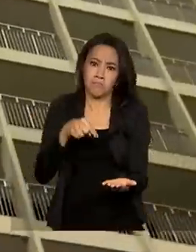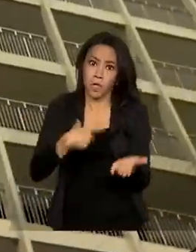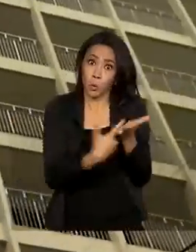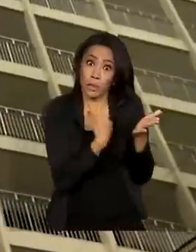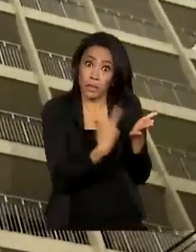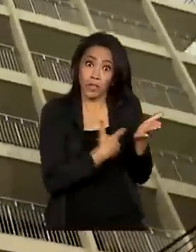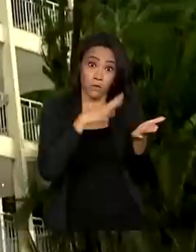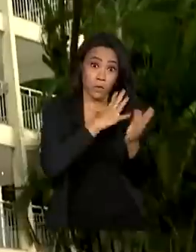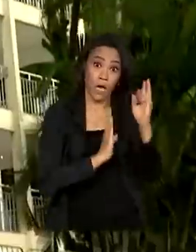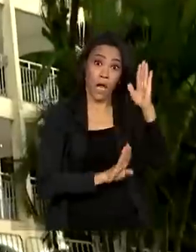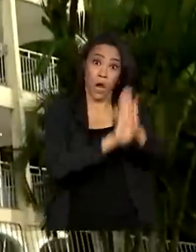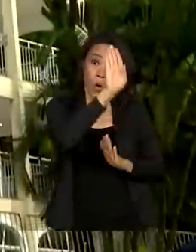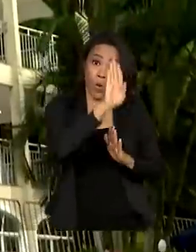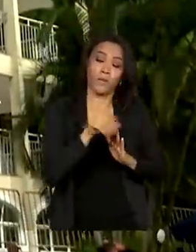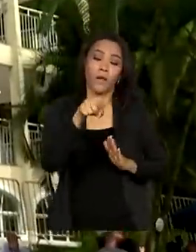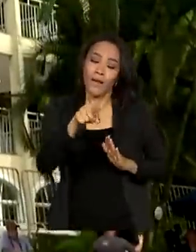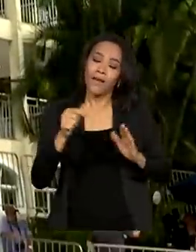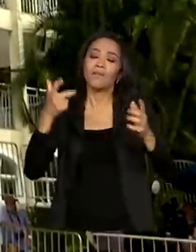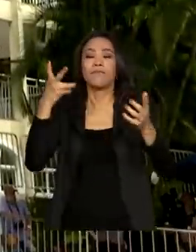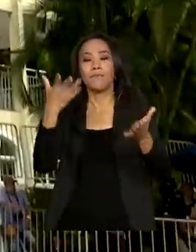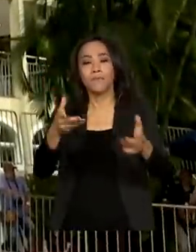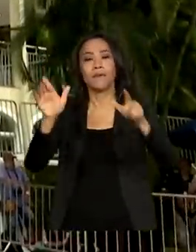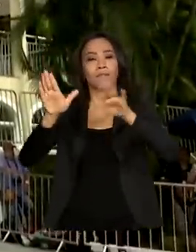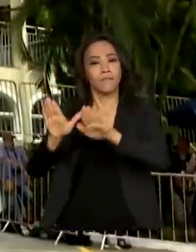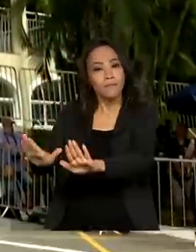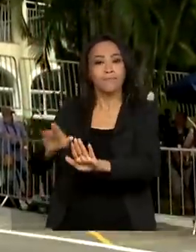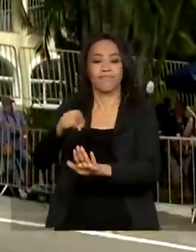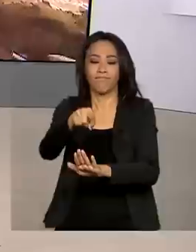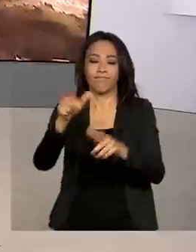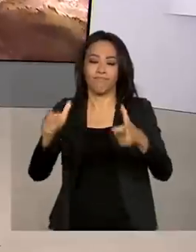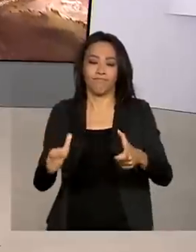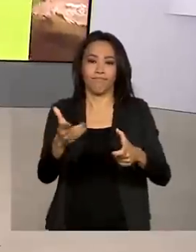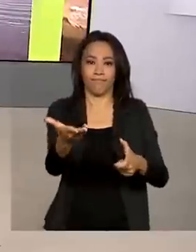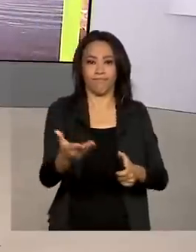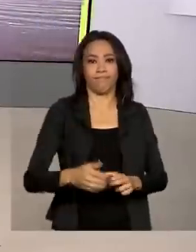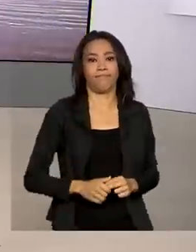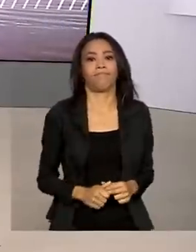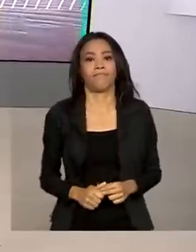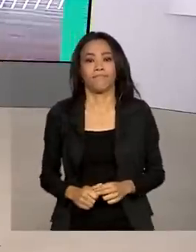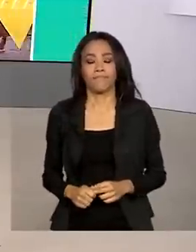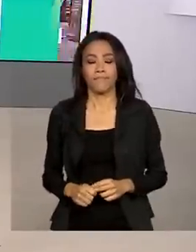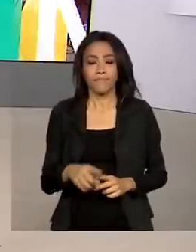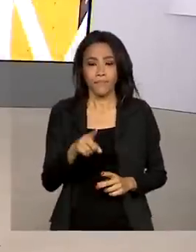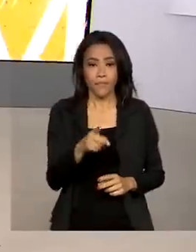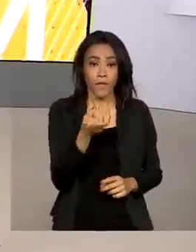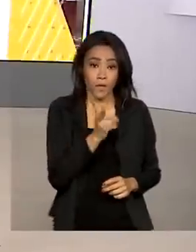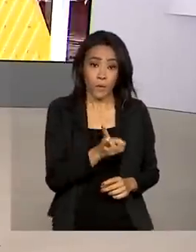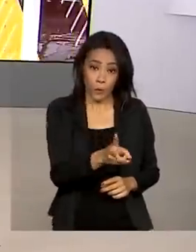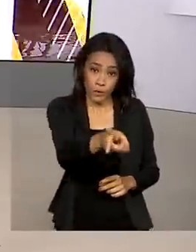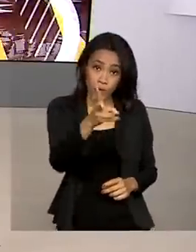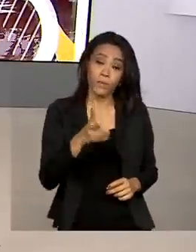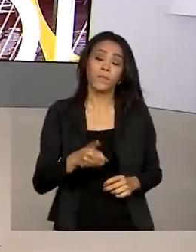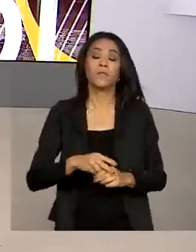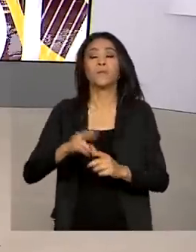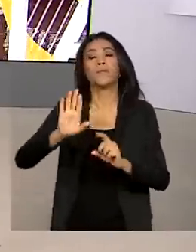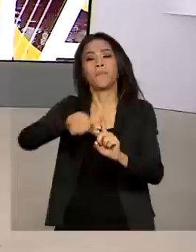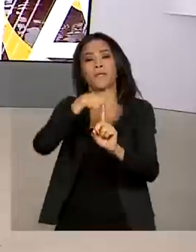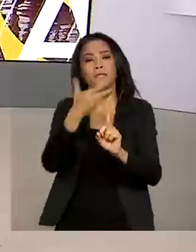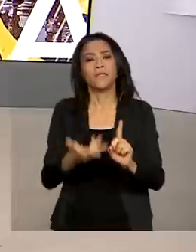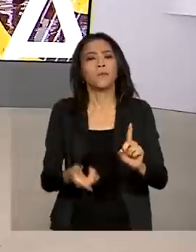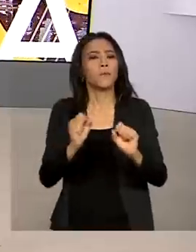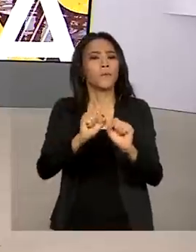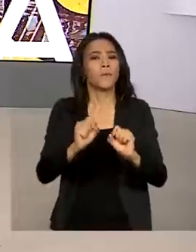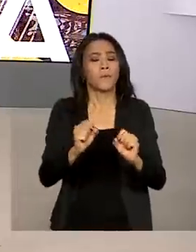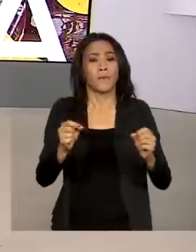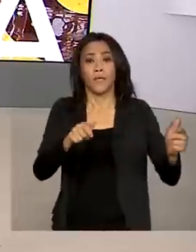que seja o novo lar do maior jogador de todos os tempos. E dando continuidade às cerimônias de transmissão